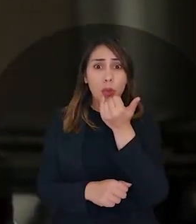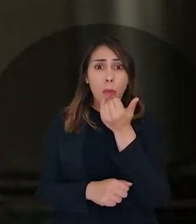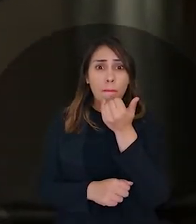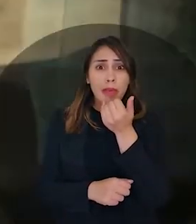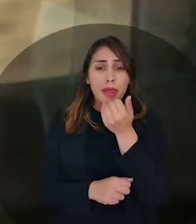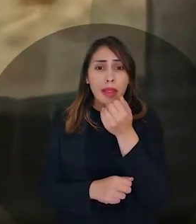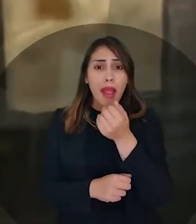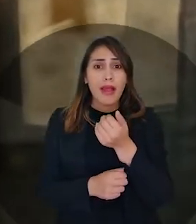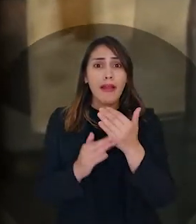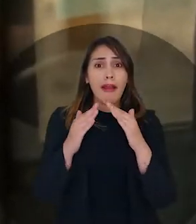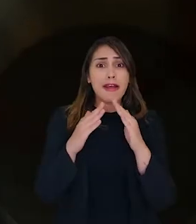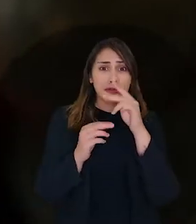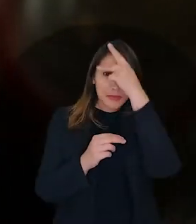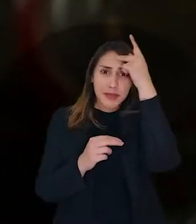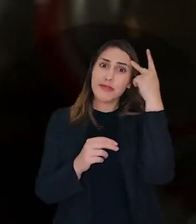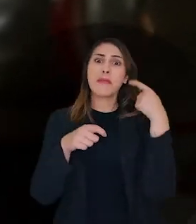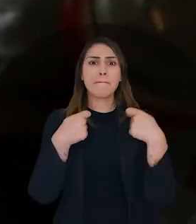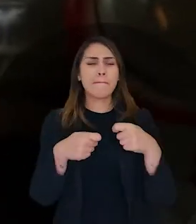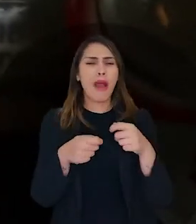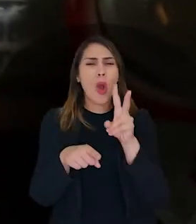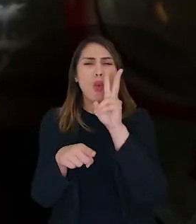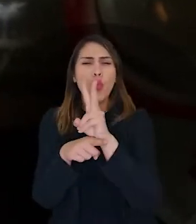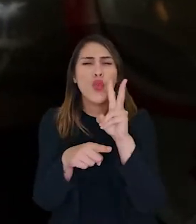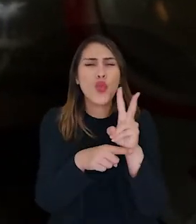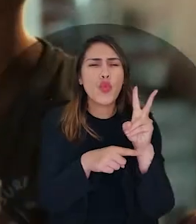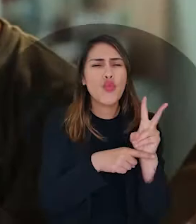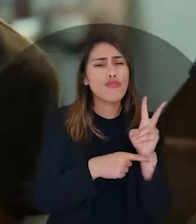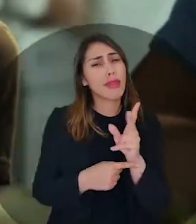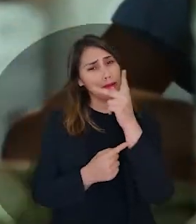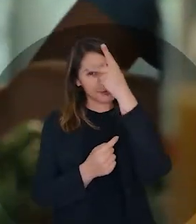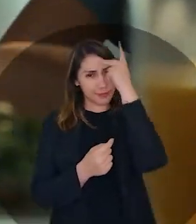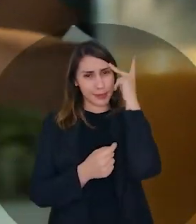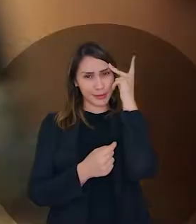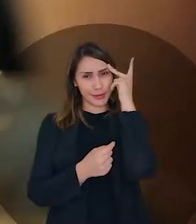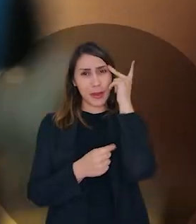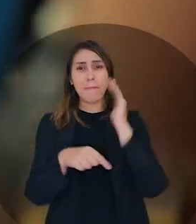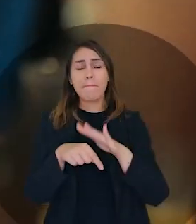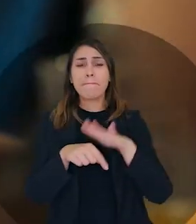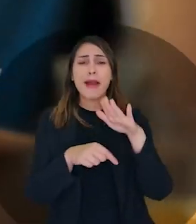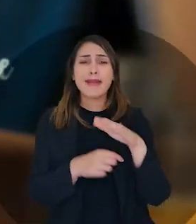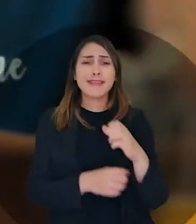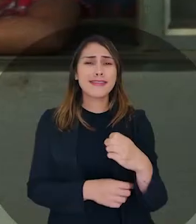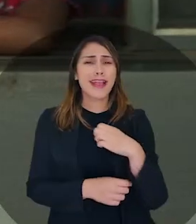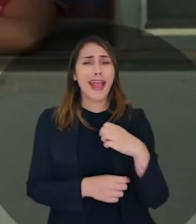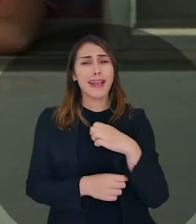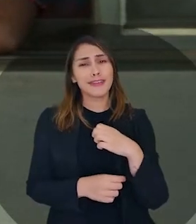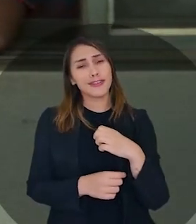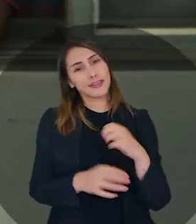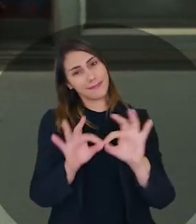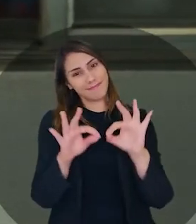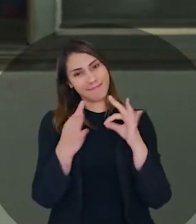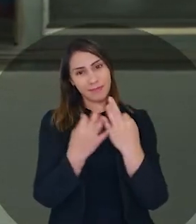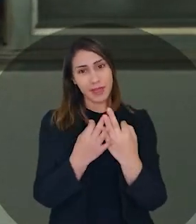Mais comida no prato de quem precisa. Mais cuidado com milhares de pessoas. Mais dignidade